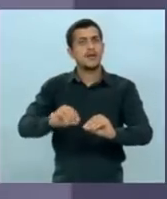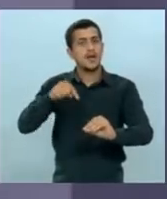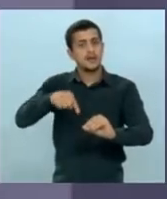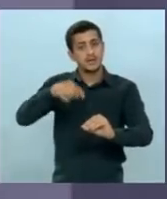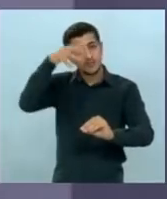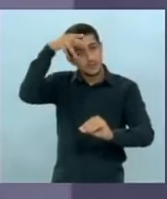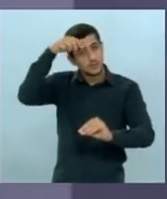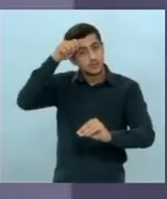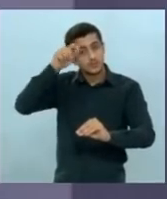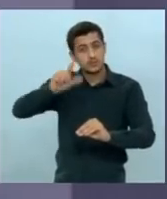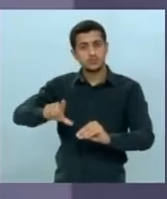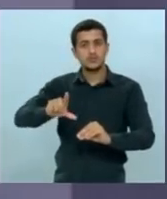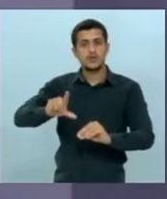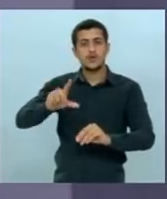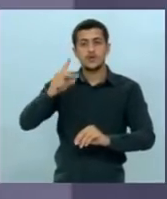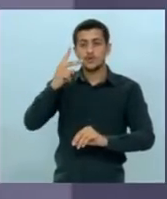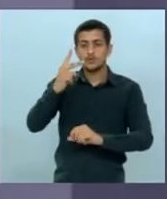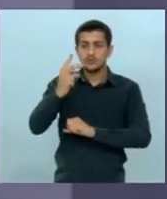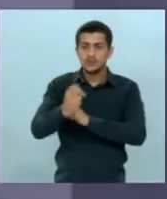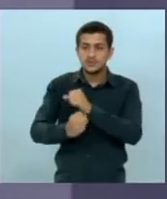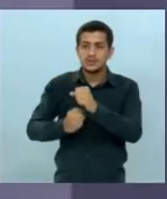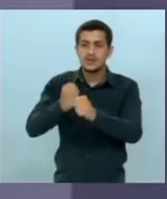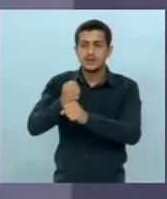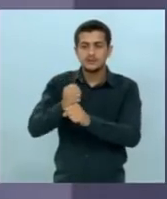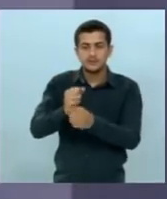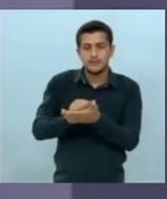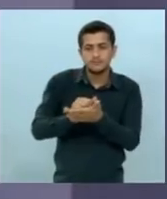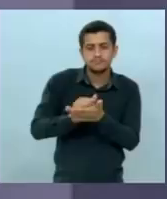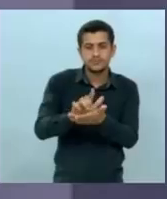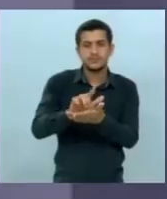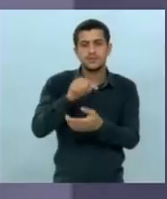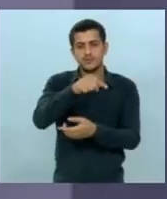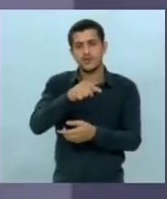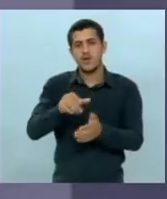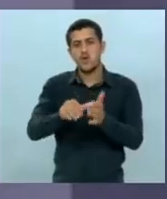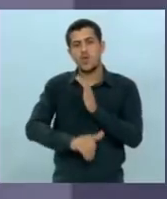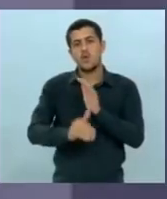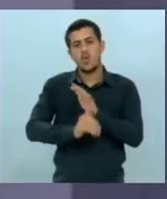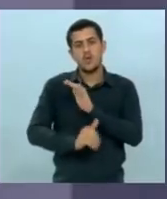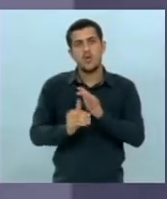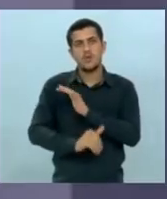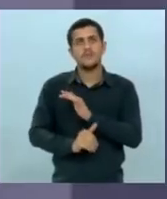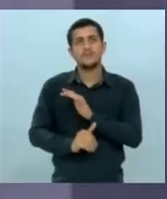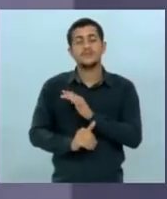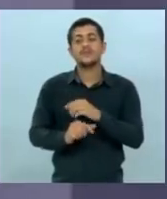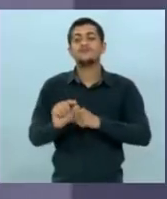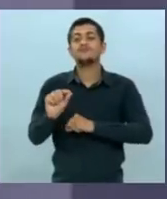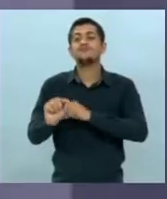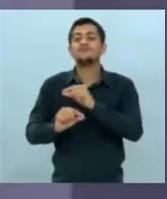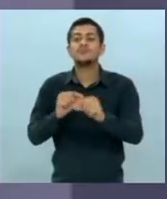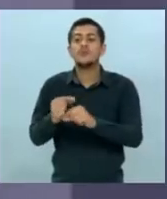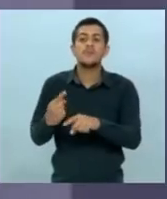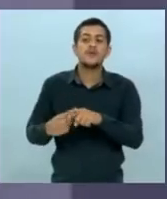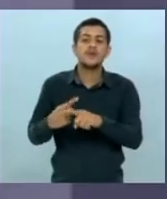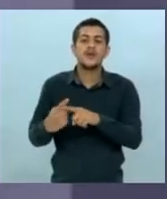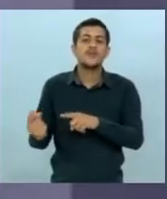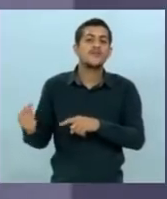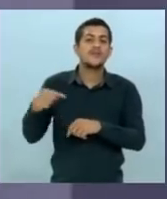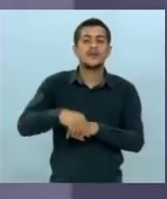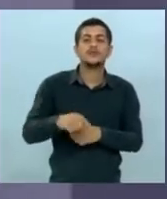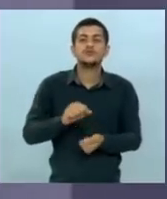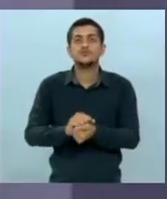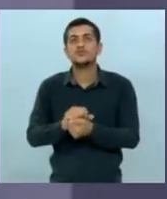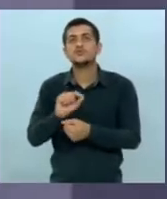dois anos depois que eu coloquei na rua por ladruagem e veio exatamente a troca de que para servir a quem